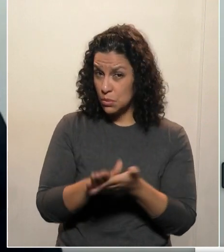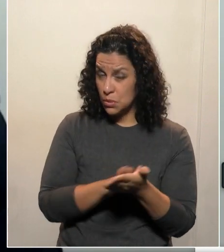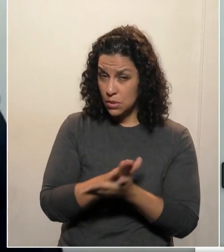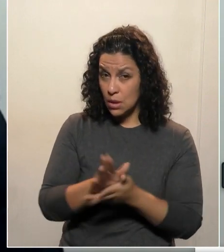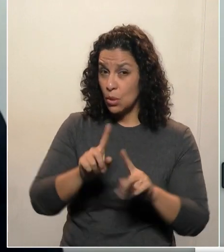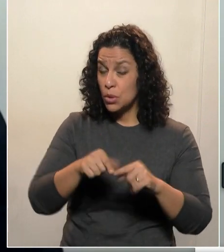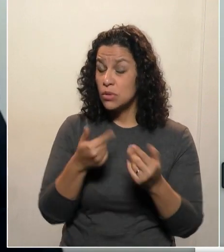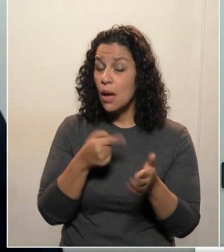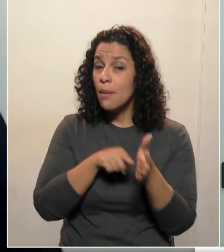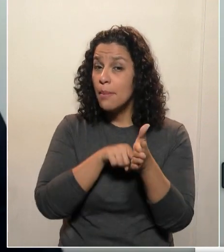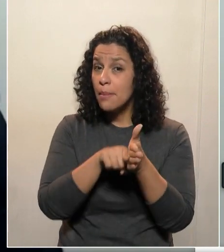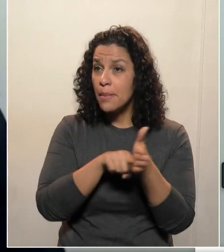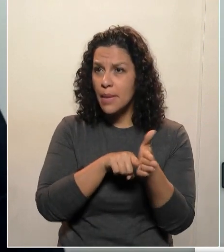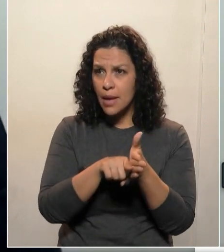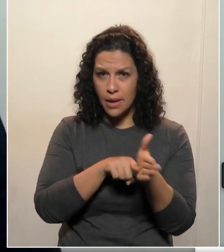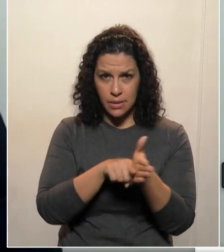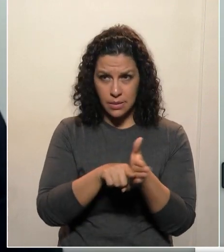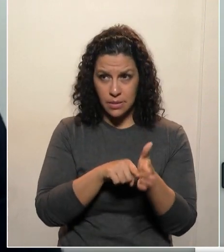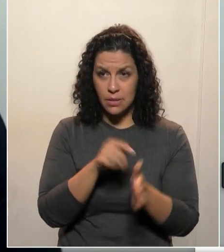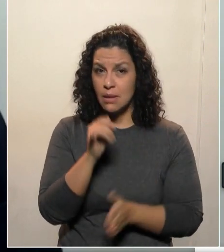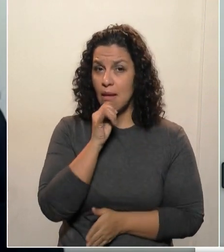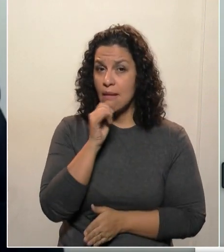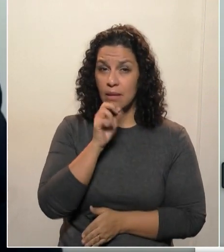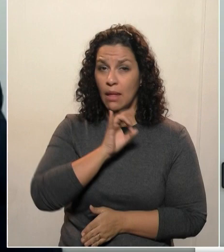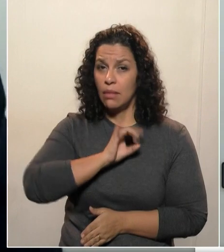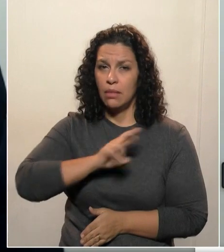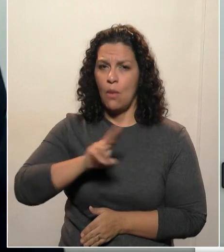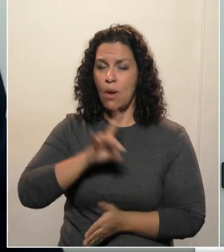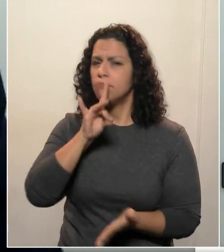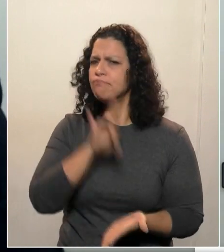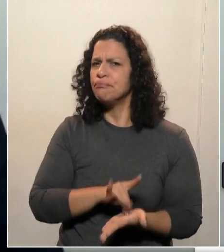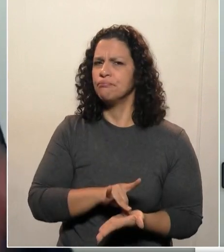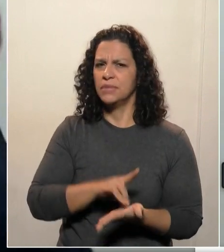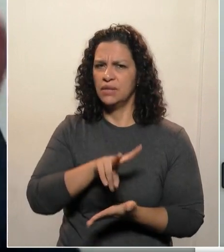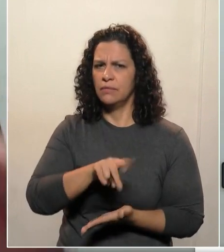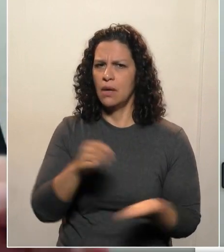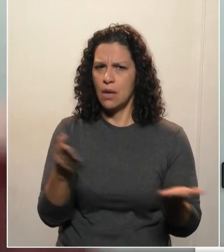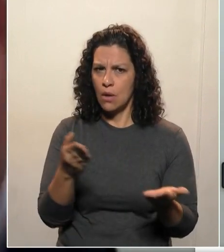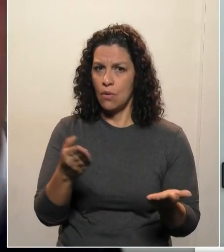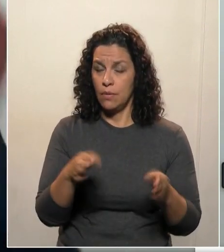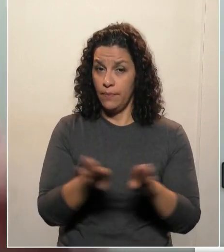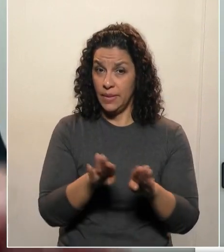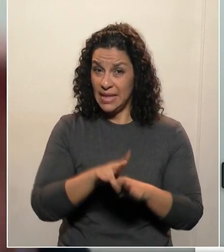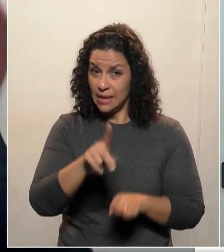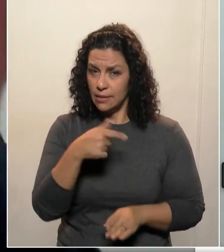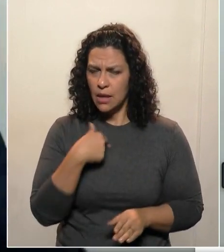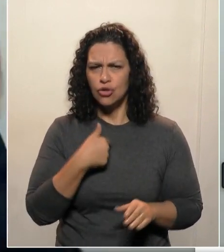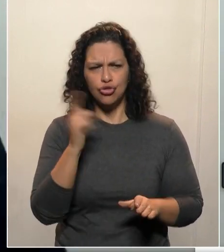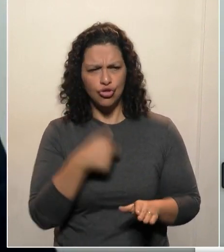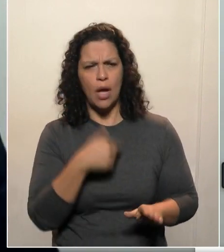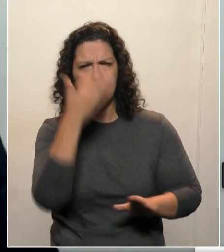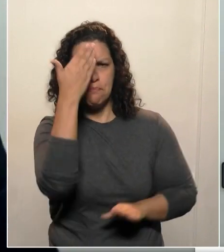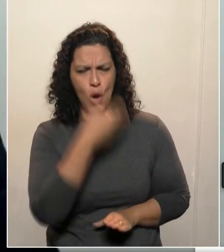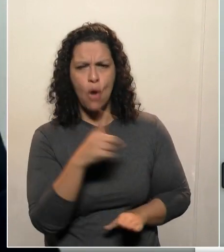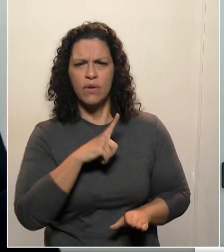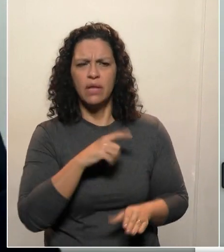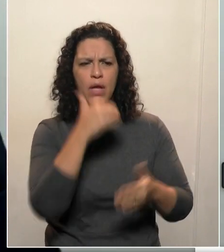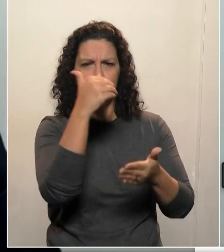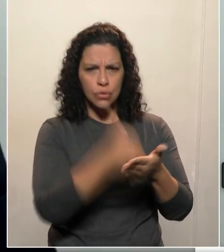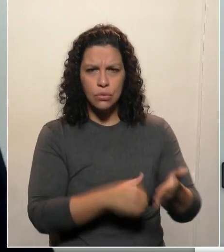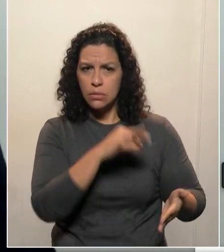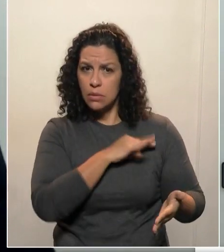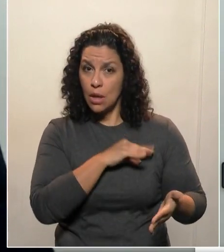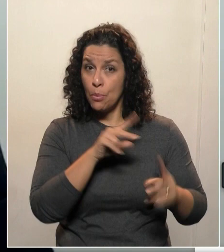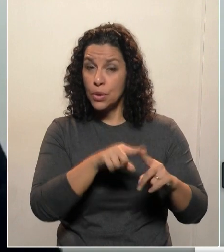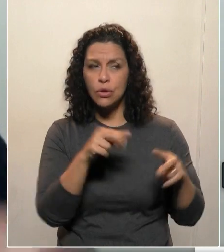em estudo. Não existe nenhuma definição por parte do governo. Se já existisse, já traria para vocês. Mas eu quero repetir aqui, olhando